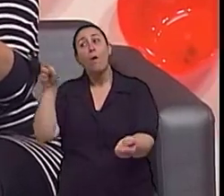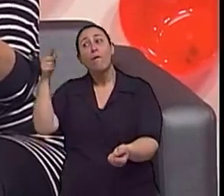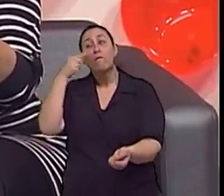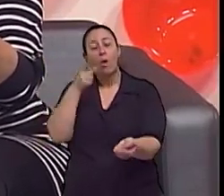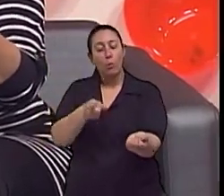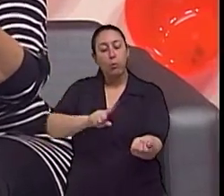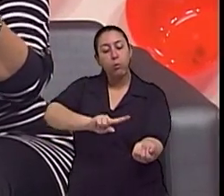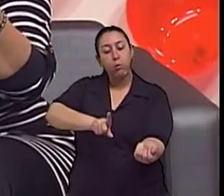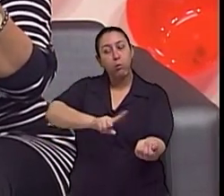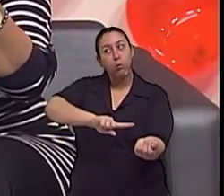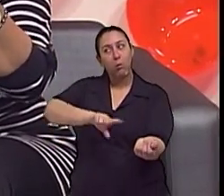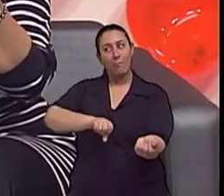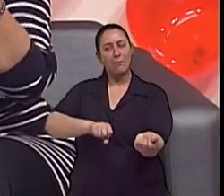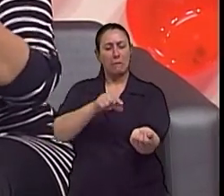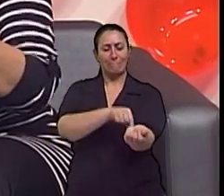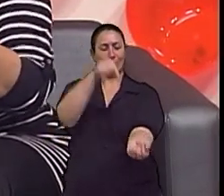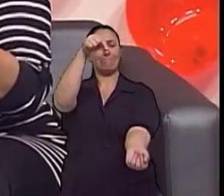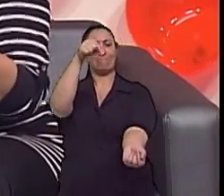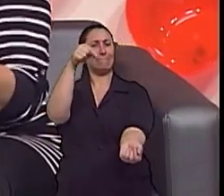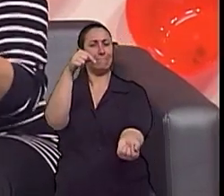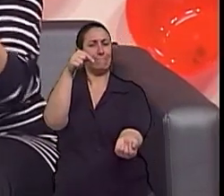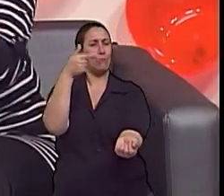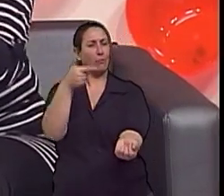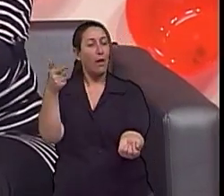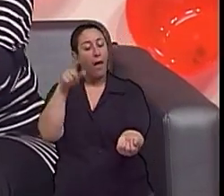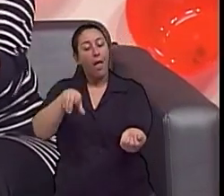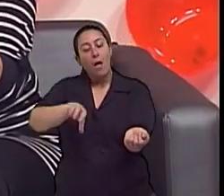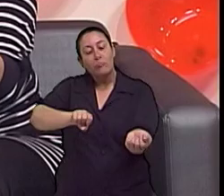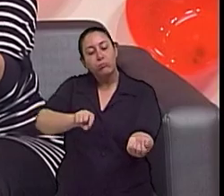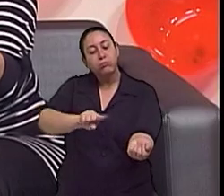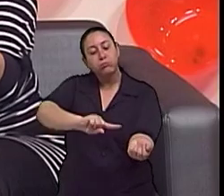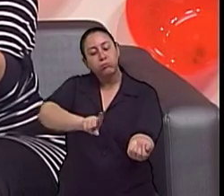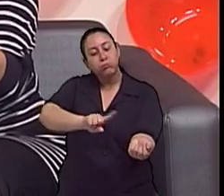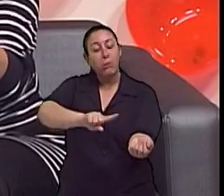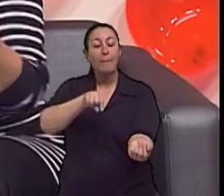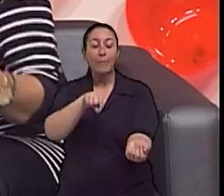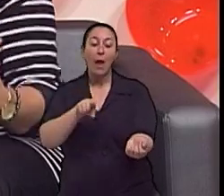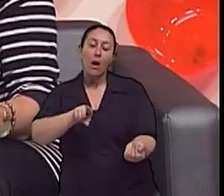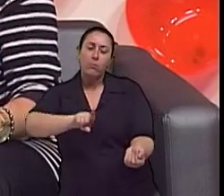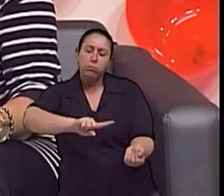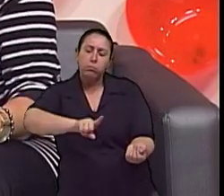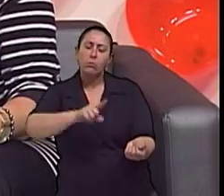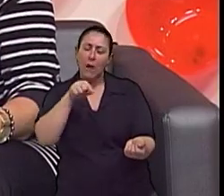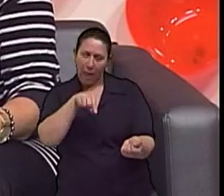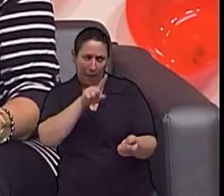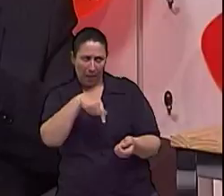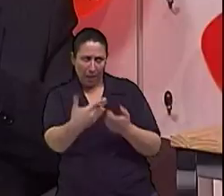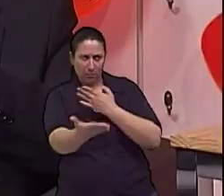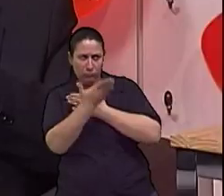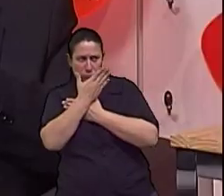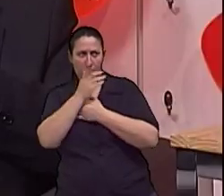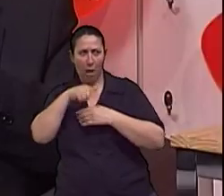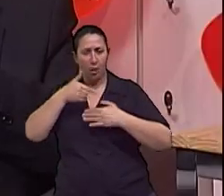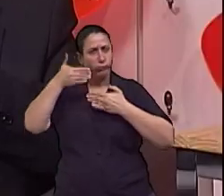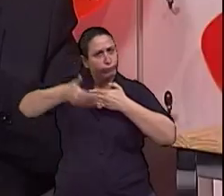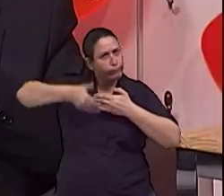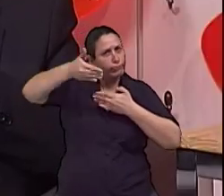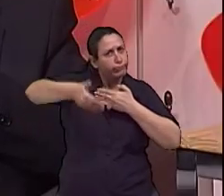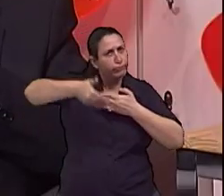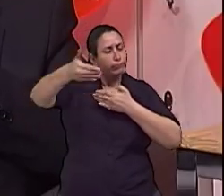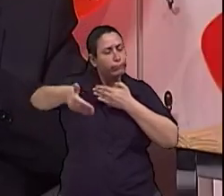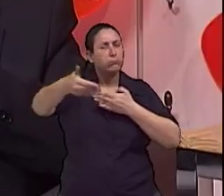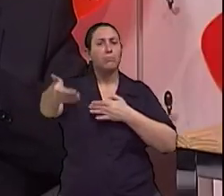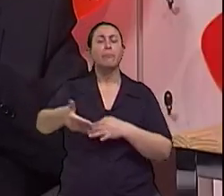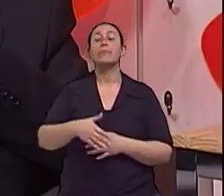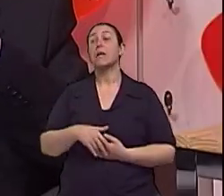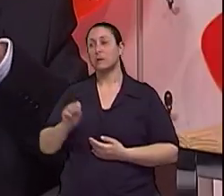né? Então, a medição periódica da pressão é uma prevenção? É. Na realidade, assim, o ideal